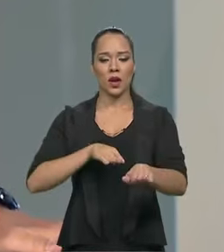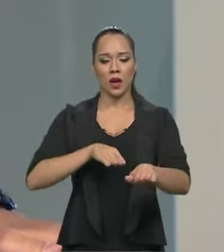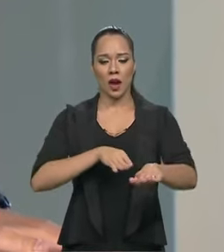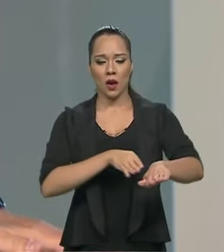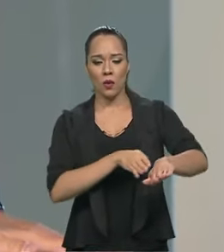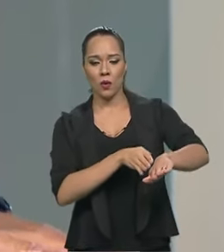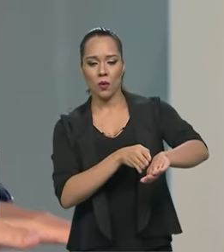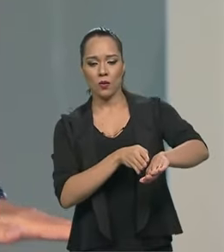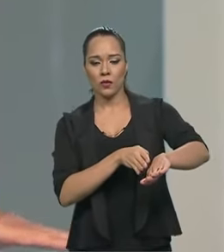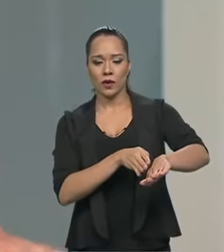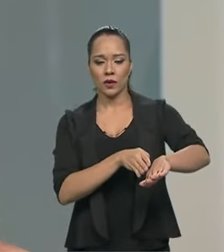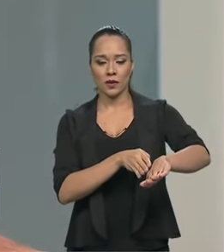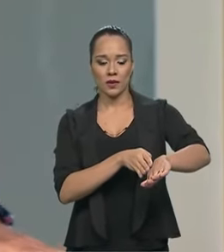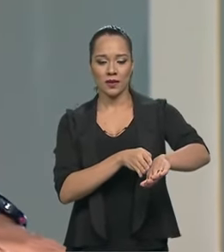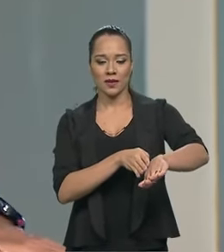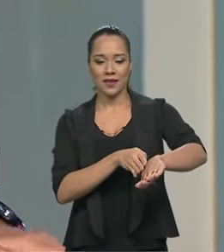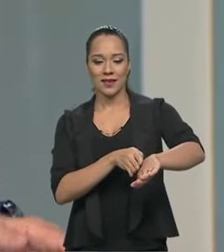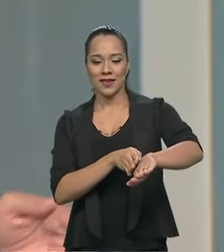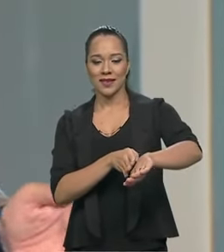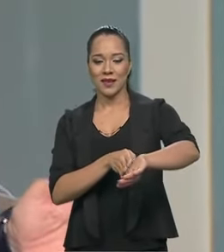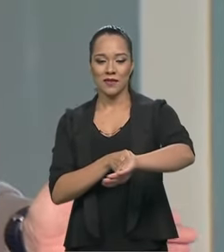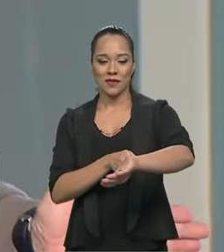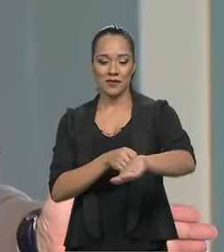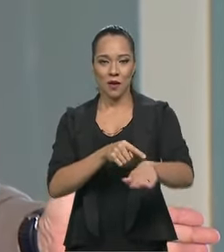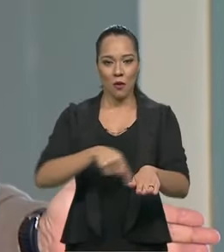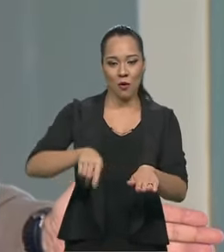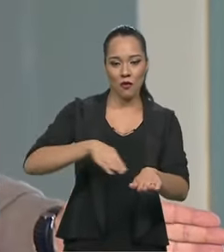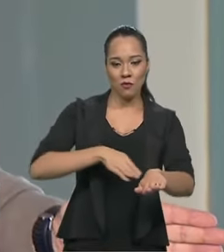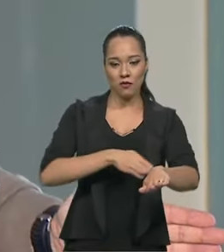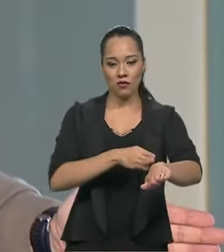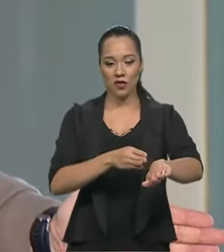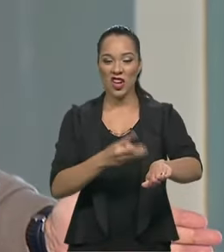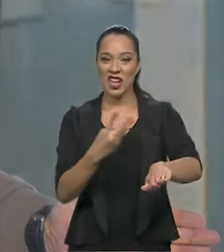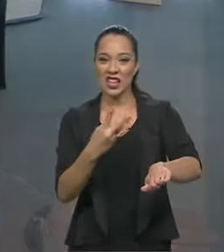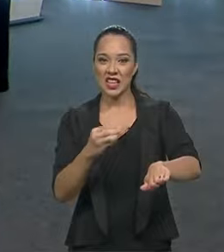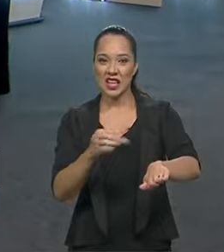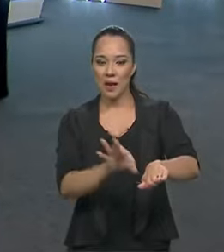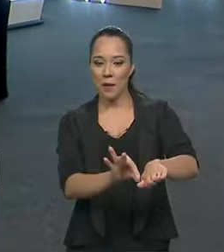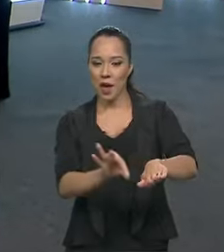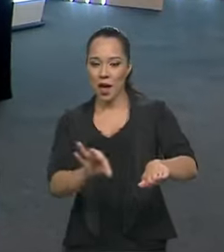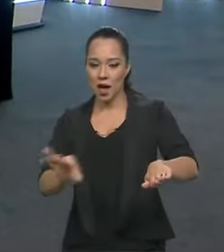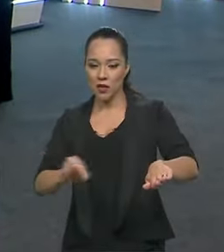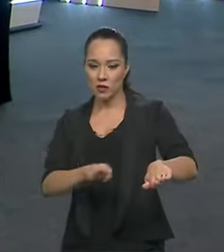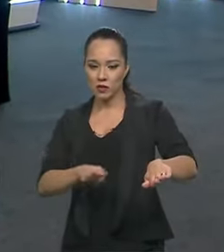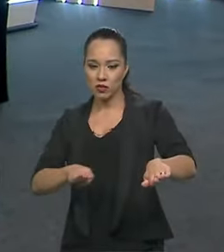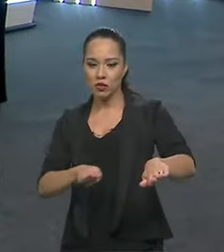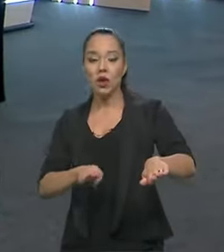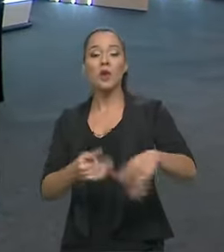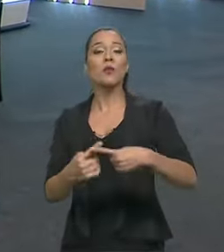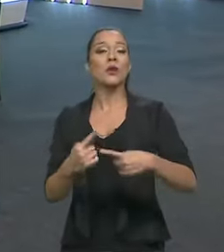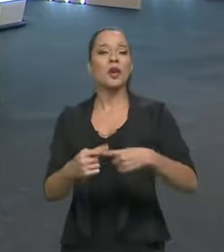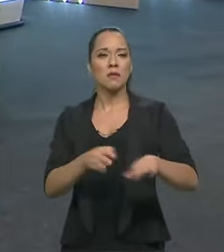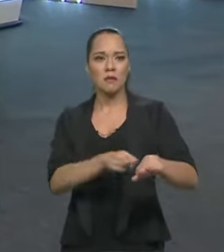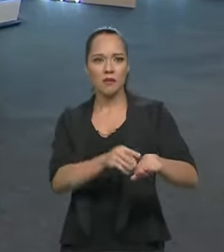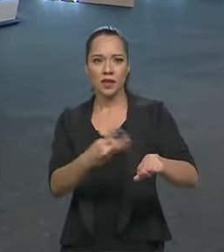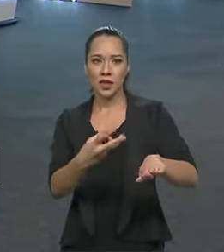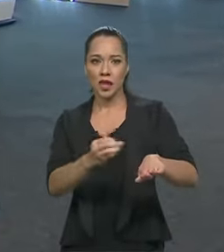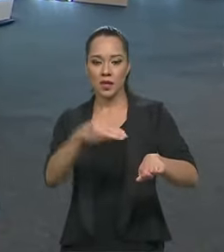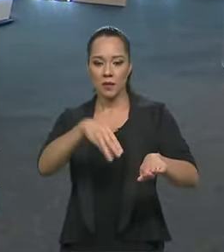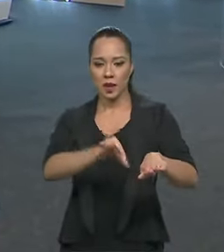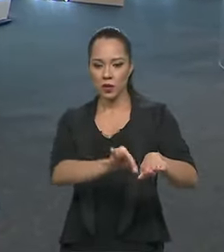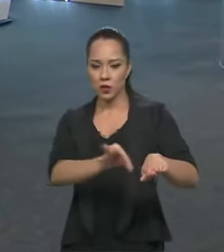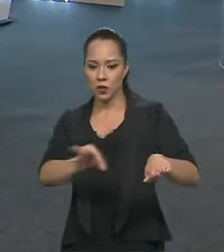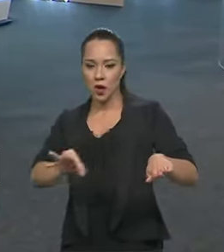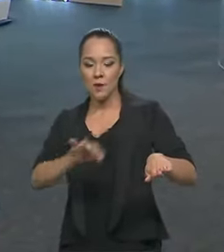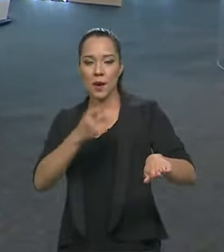curva precedente, a reta, com 30 metros de distância. por que esses tritamentos? Para você pegar